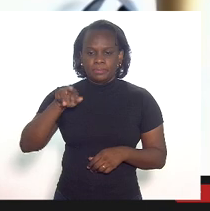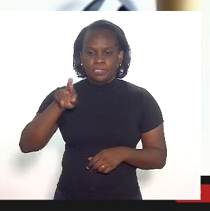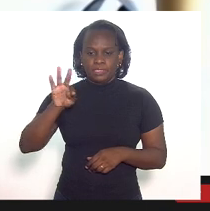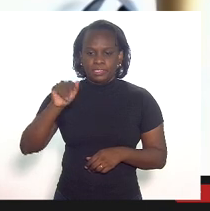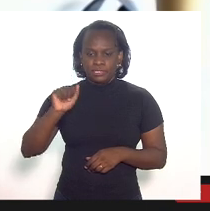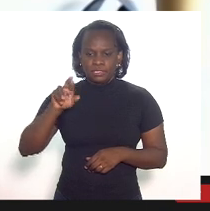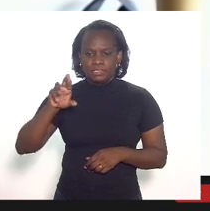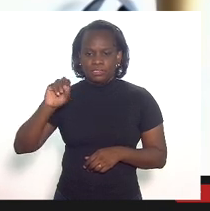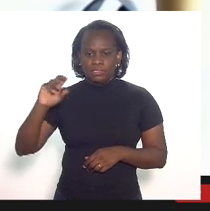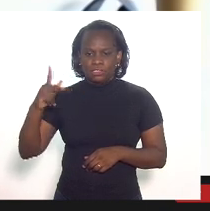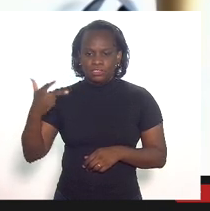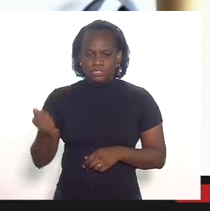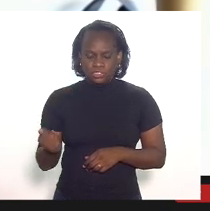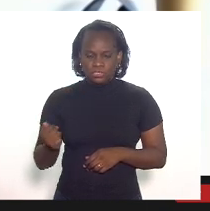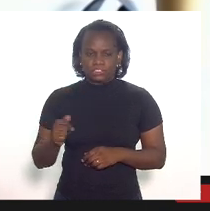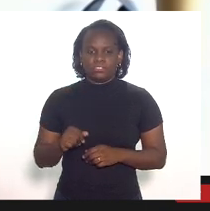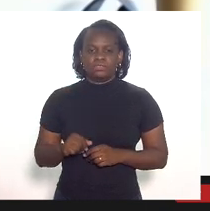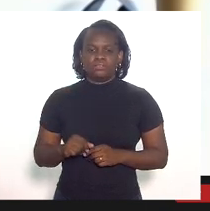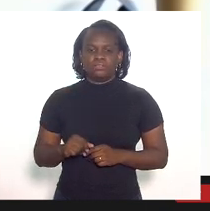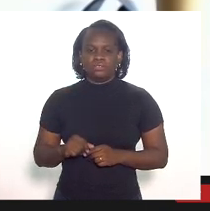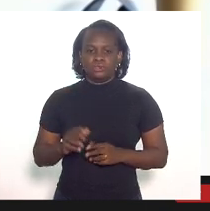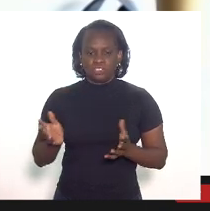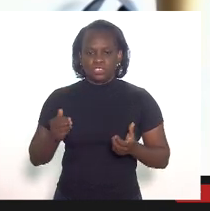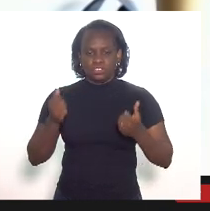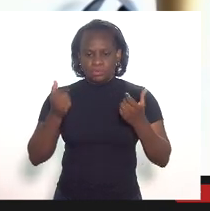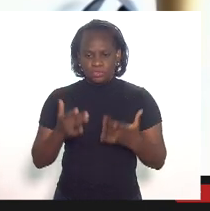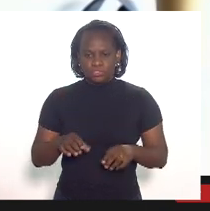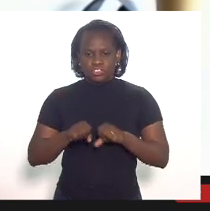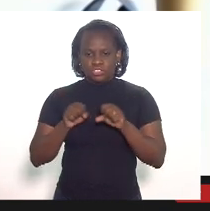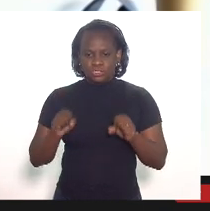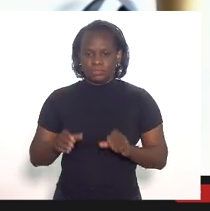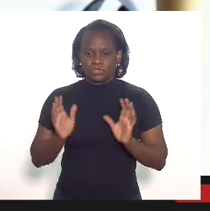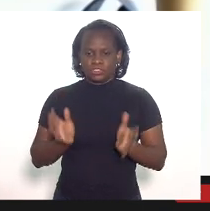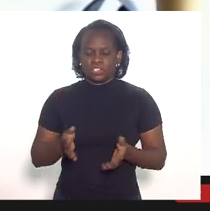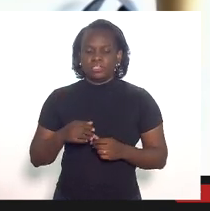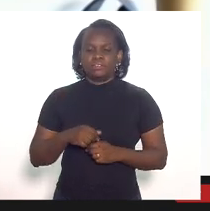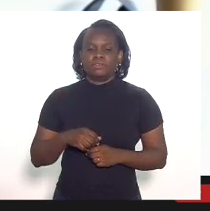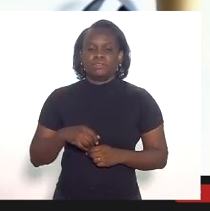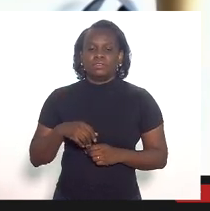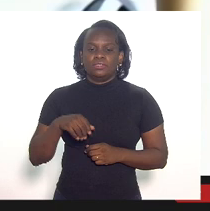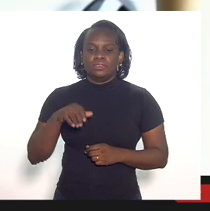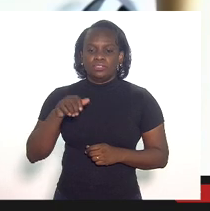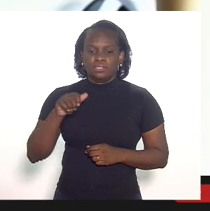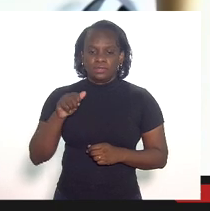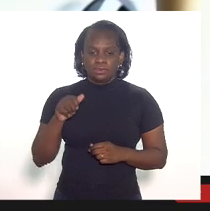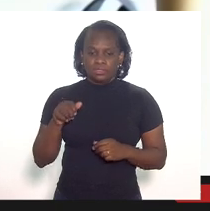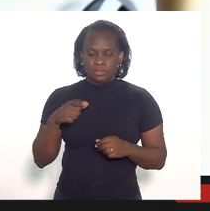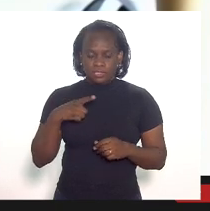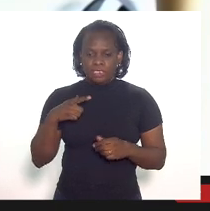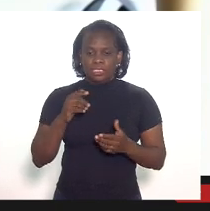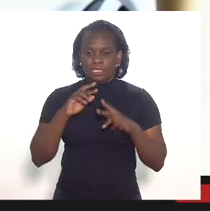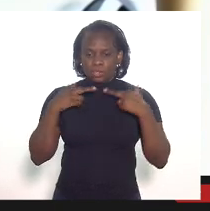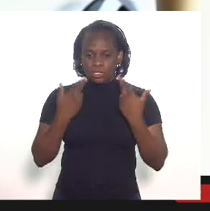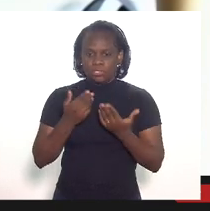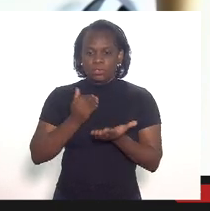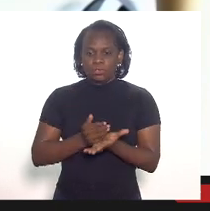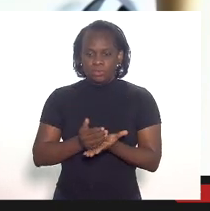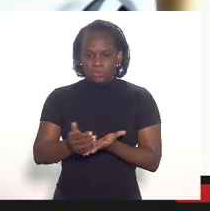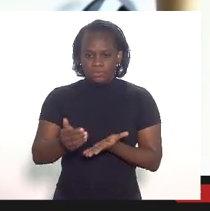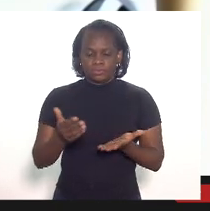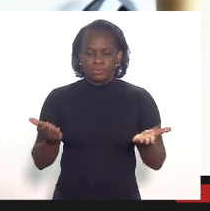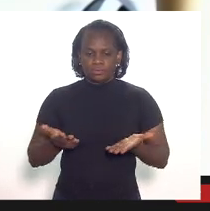Rocha, que ela já justificou no sistema, dou por aberto os nossos